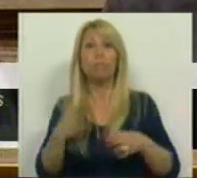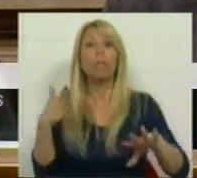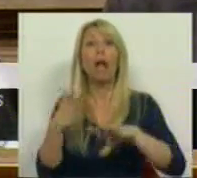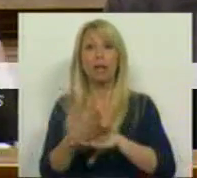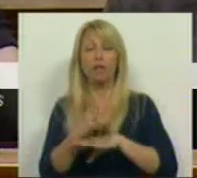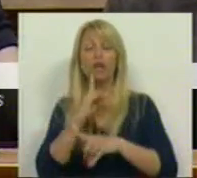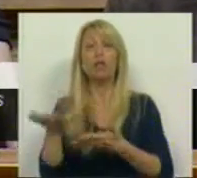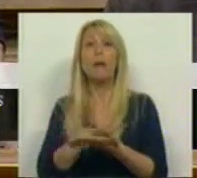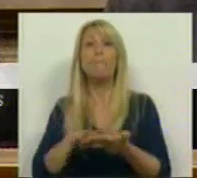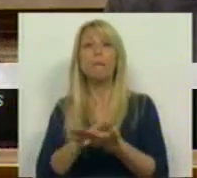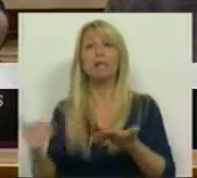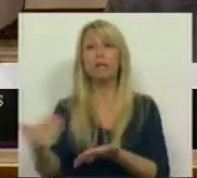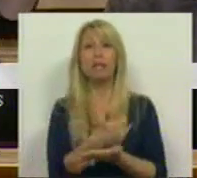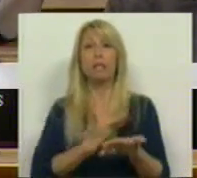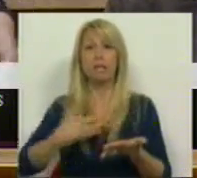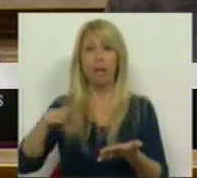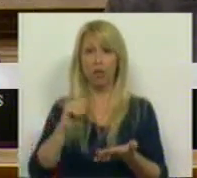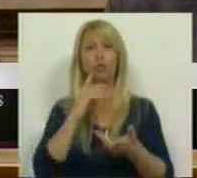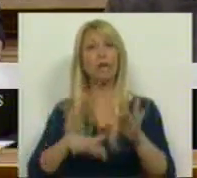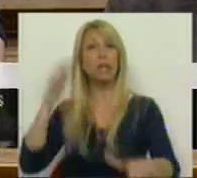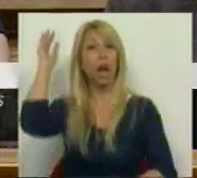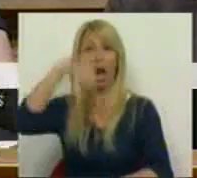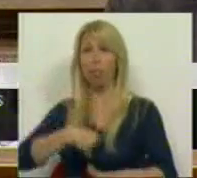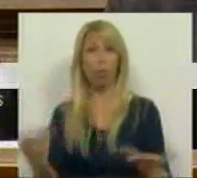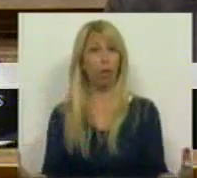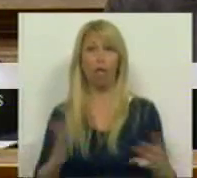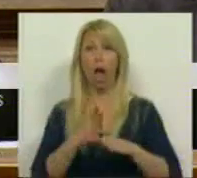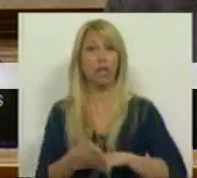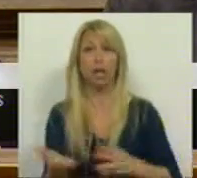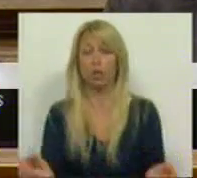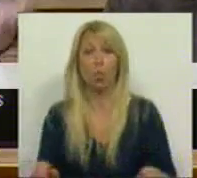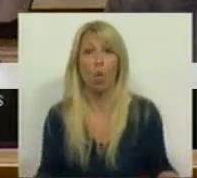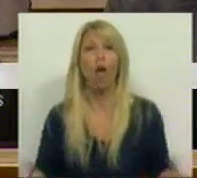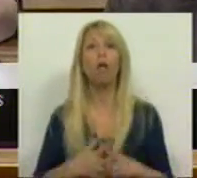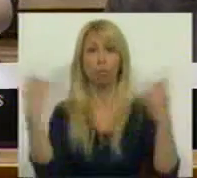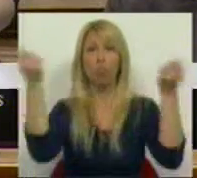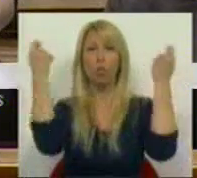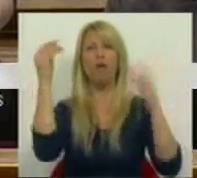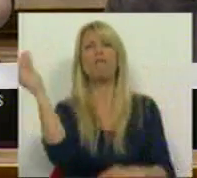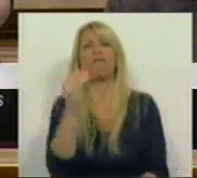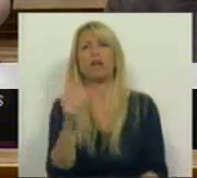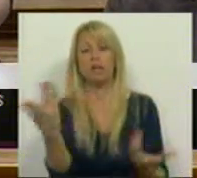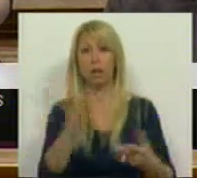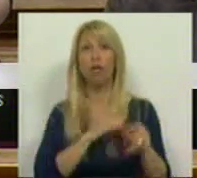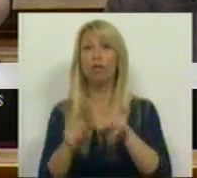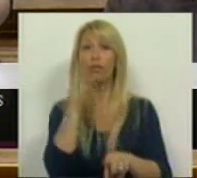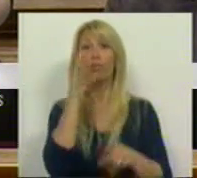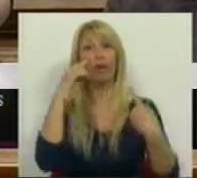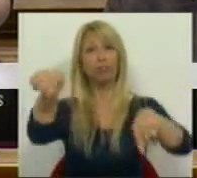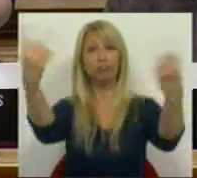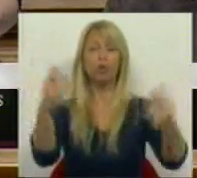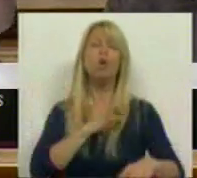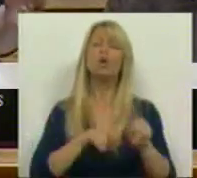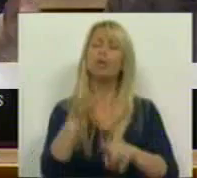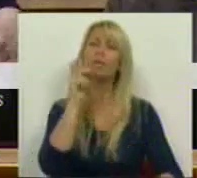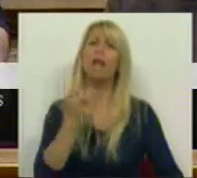dados da Assembleia da República. E, portanto, é propaganda falsa que o Sr. Deputado aqui fez. E o Sr. Deputado Adriano Rafael Moreira